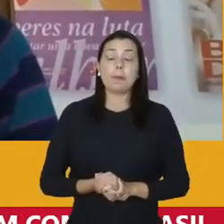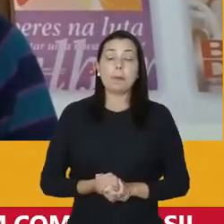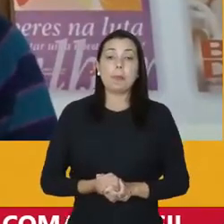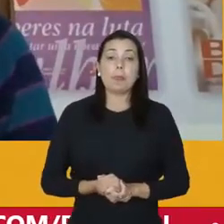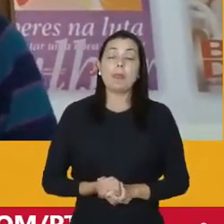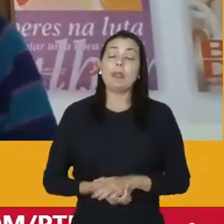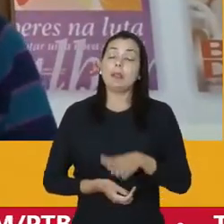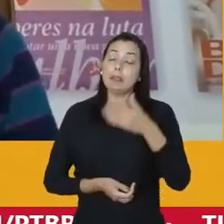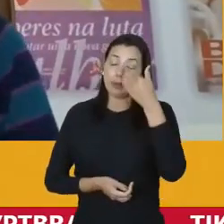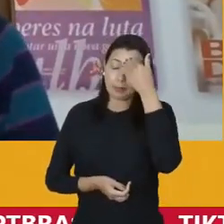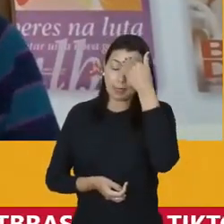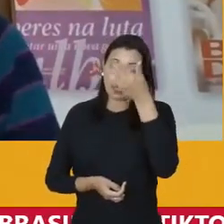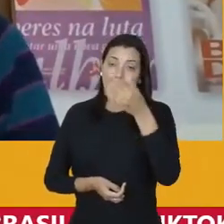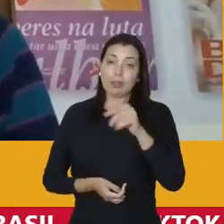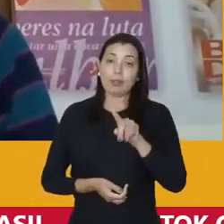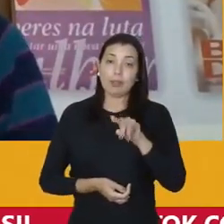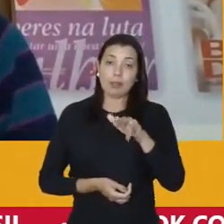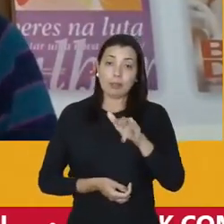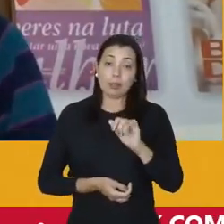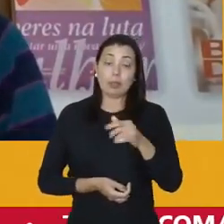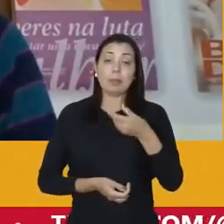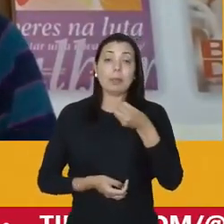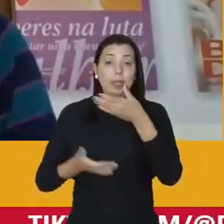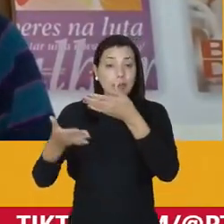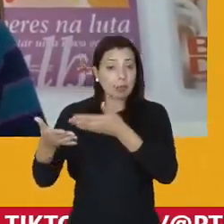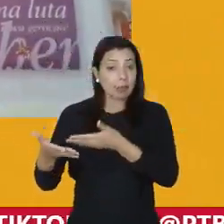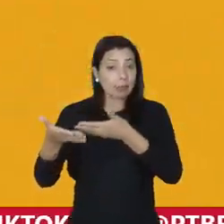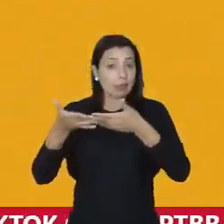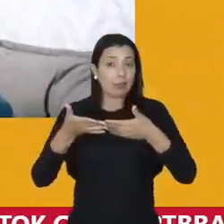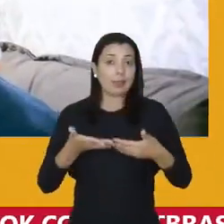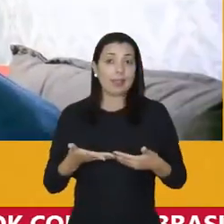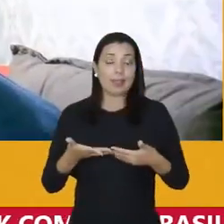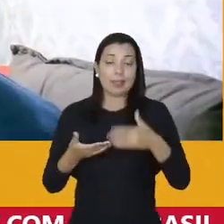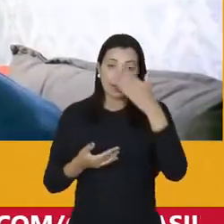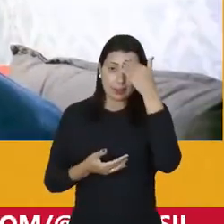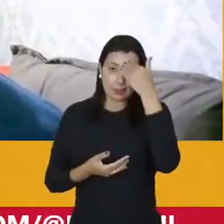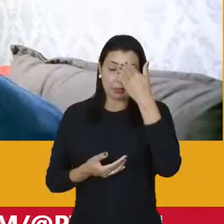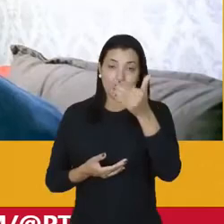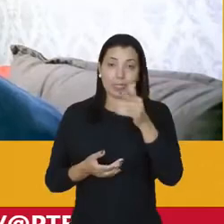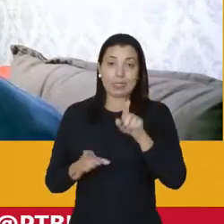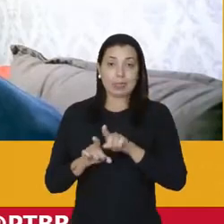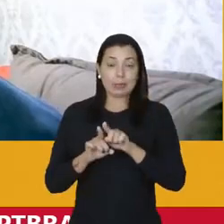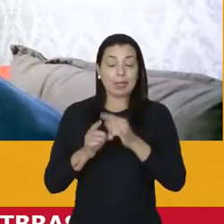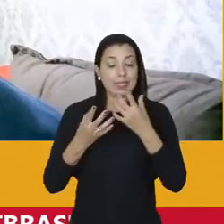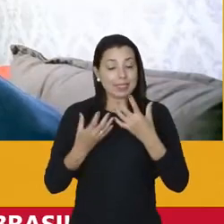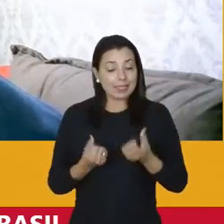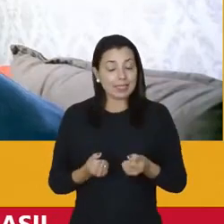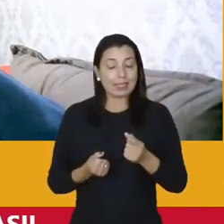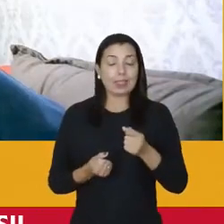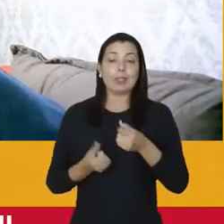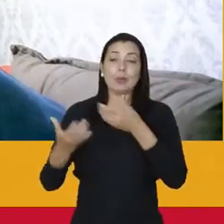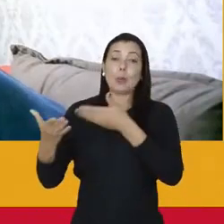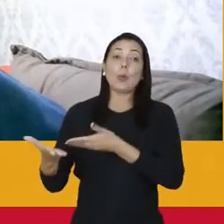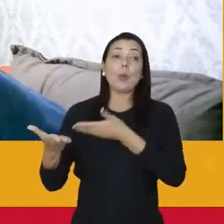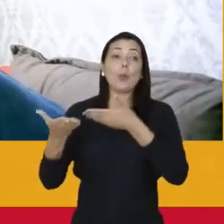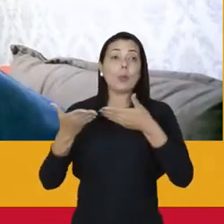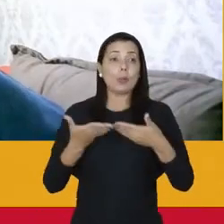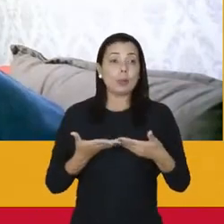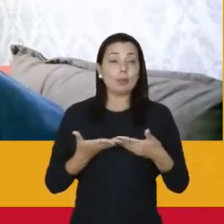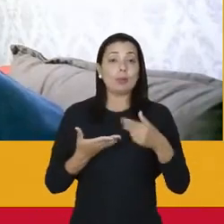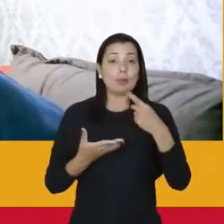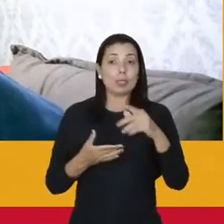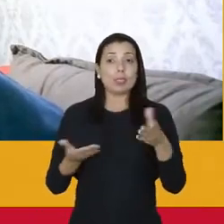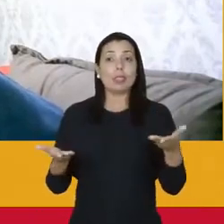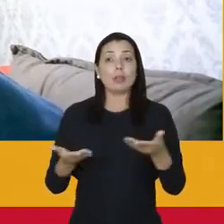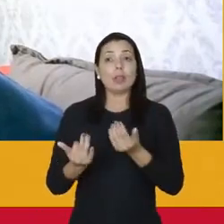Muito obrigado, Verônica. Mais uma vez, seja muito bem-vinda e obrigado por ter aceitado o nosso convite. Agora você,